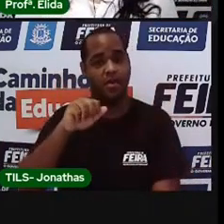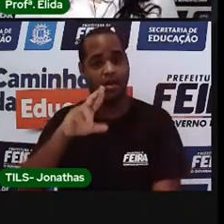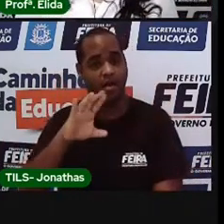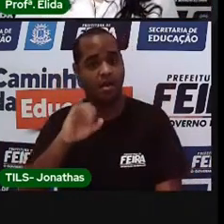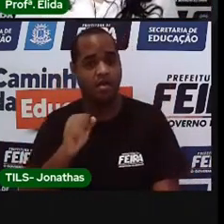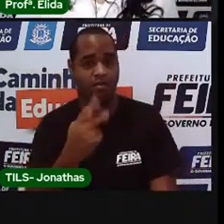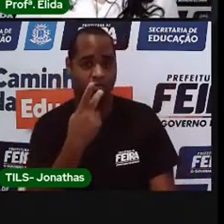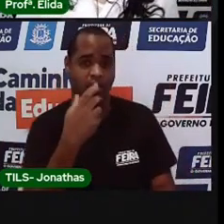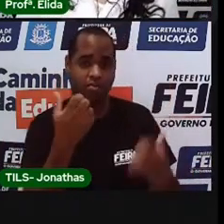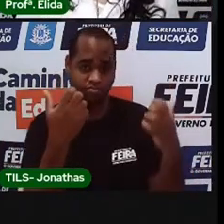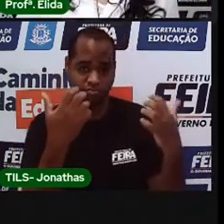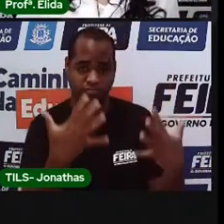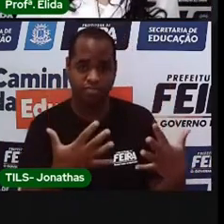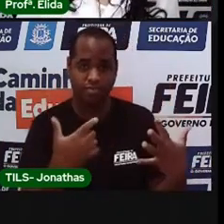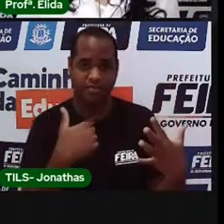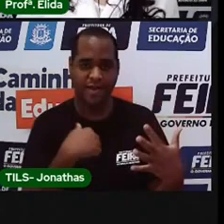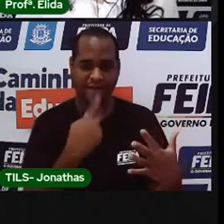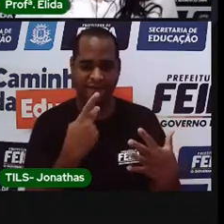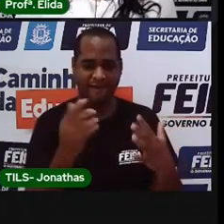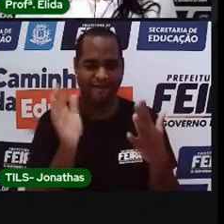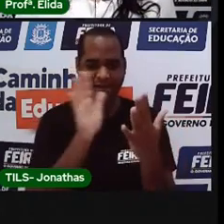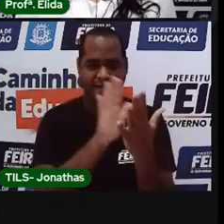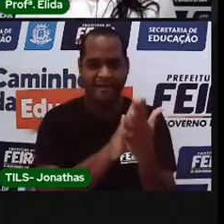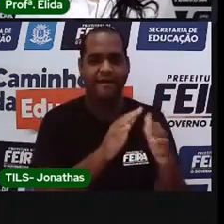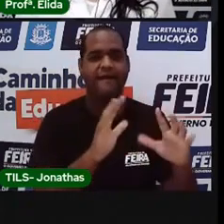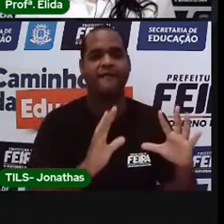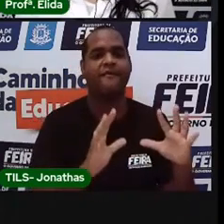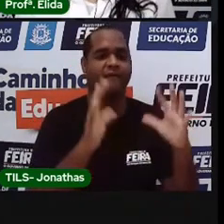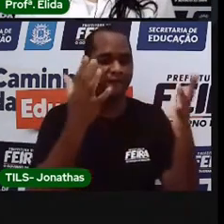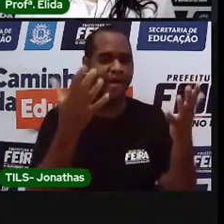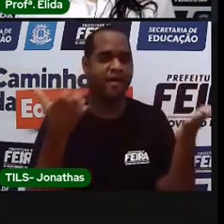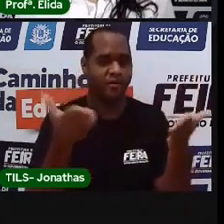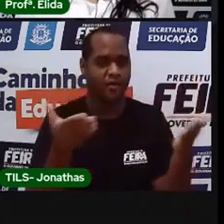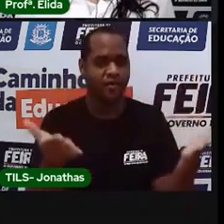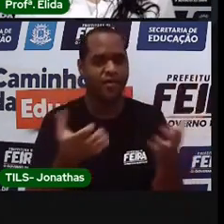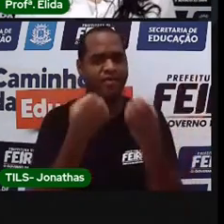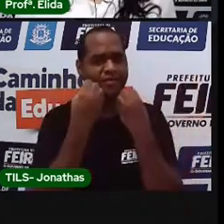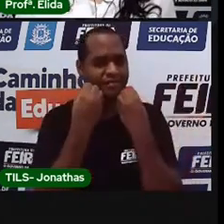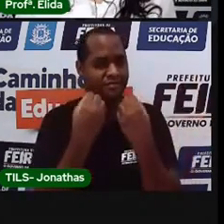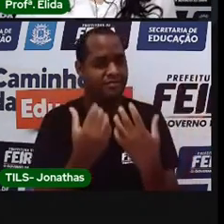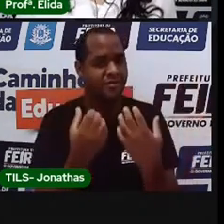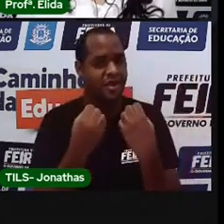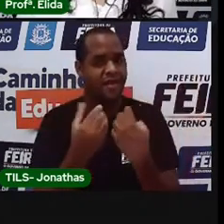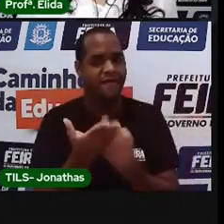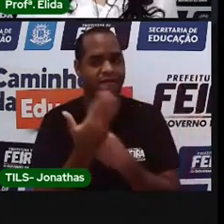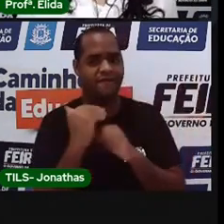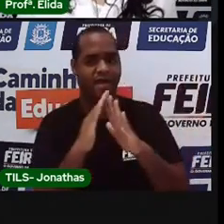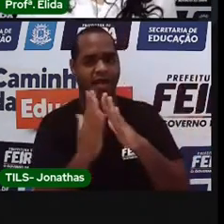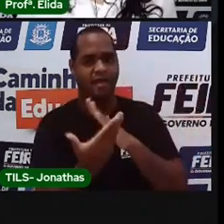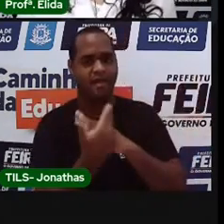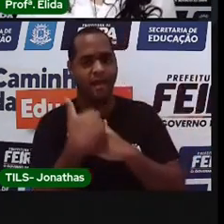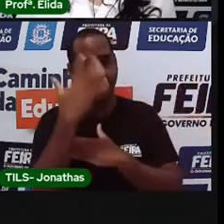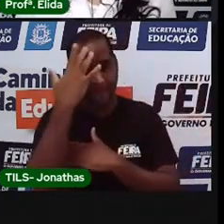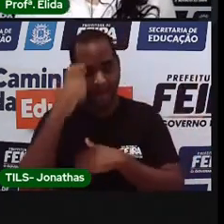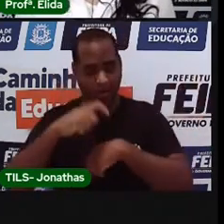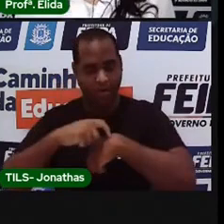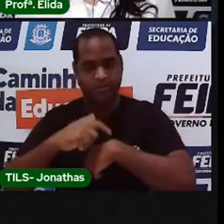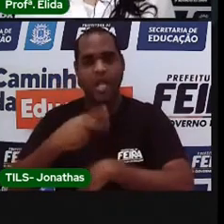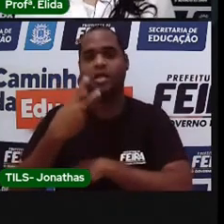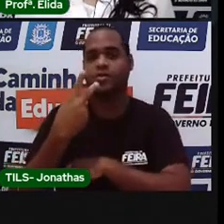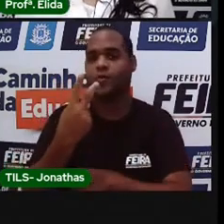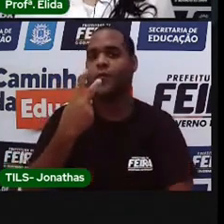preciso falar com você sobre a minha festa de aniversário. Vem à minha casa amanhã